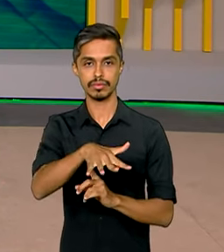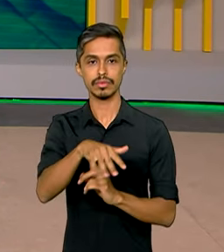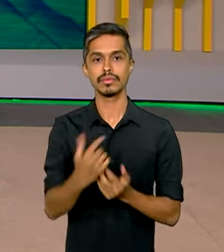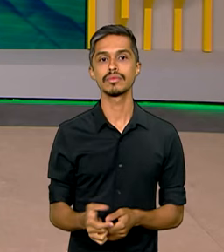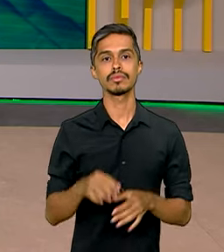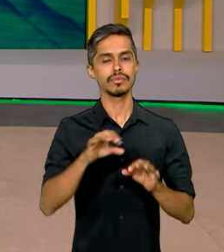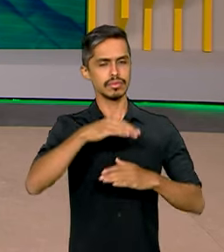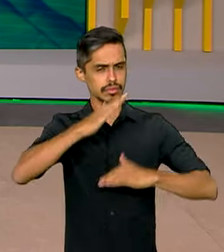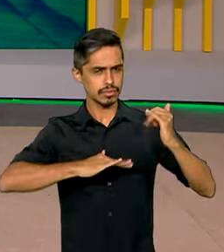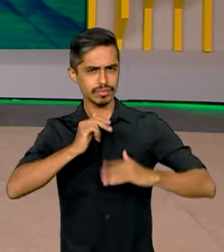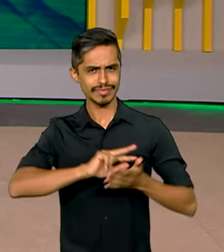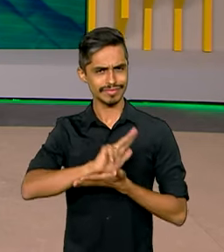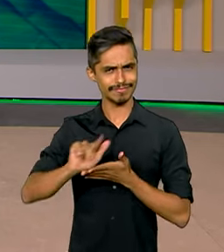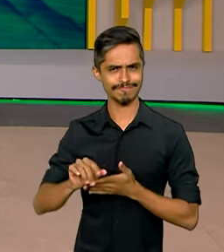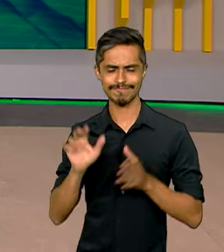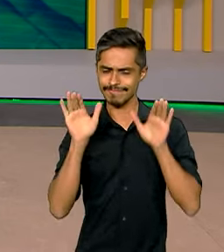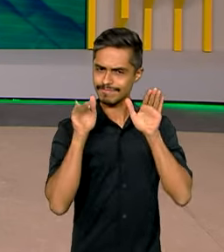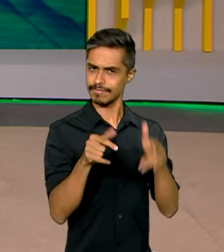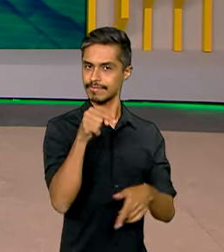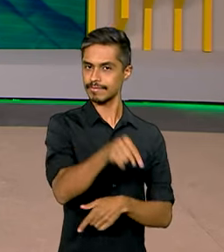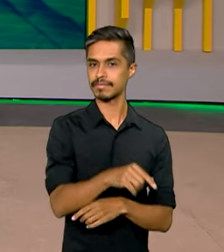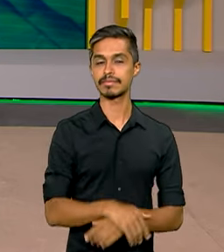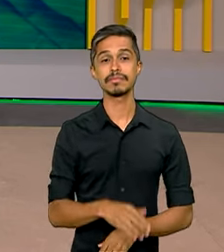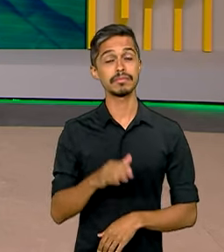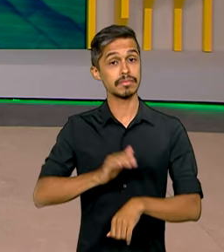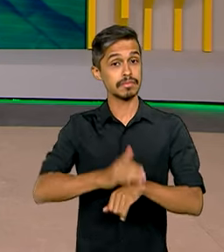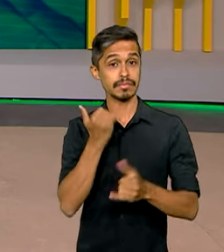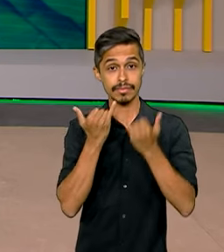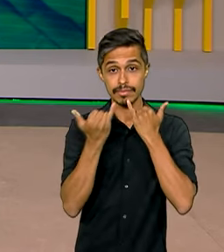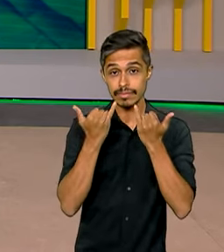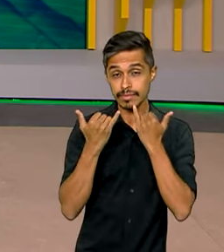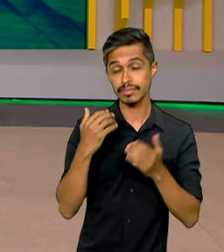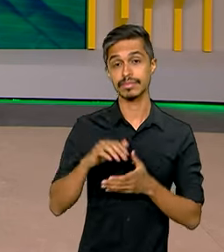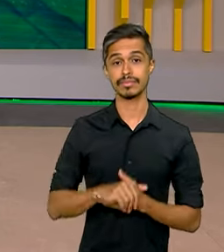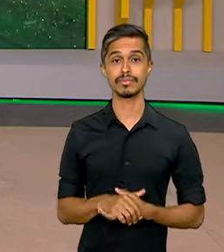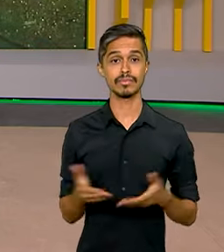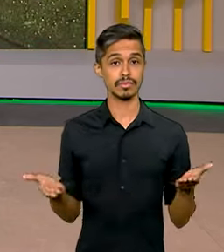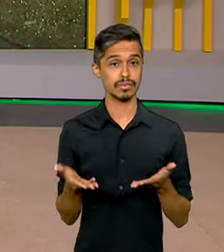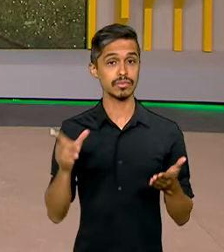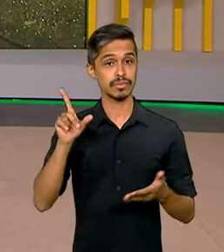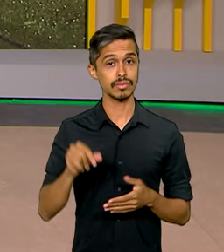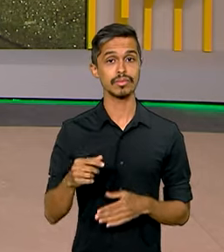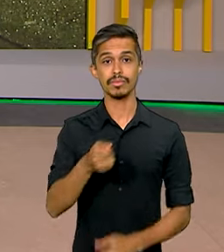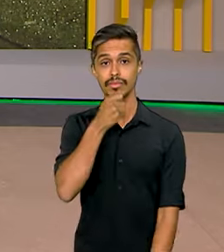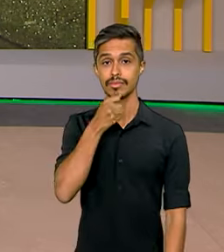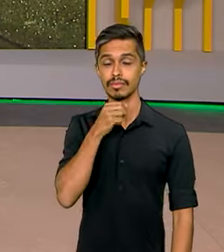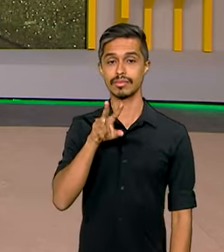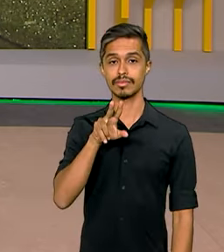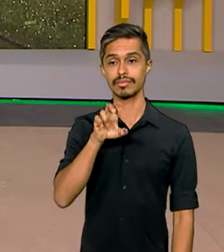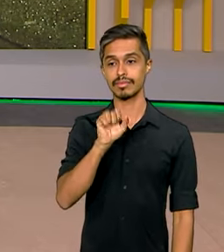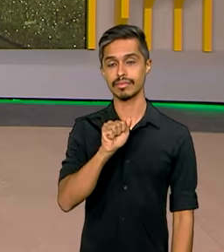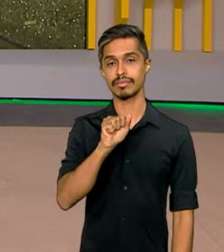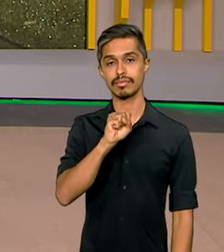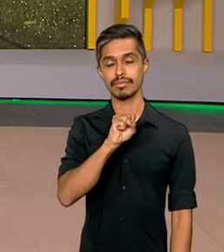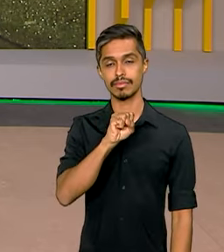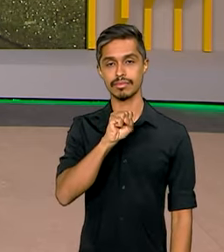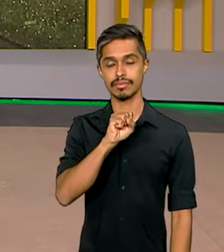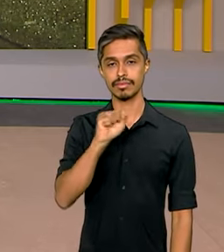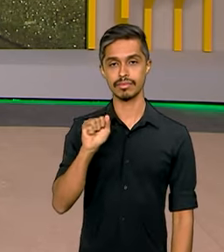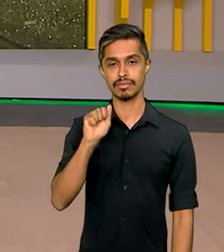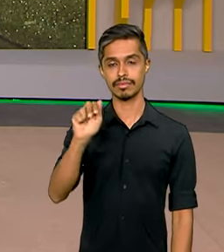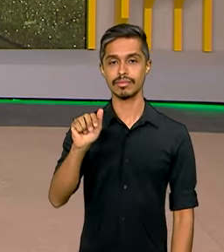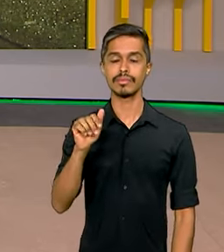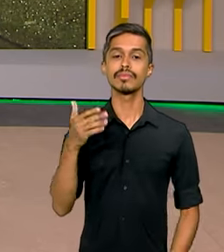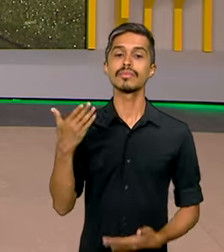especialistas do país. Quem tem os dados do Boletim Focus de hoje é a repórter Vanessa Casalino, que fala com a gente